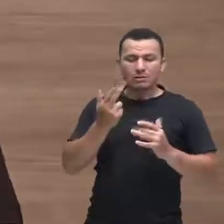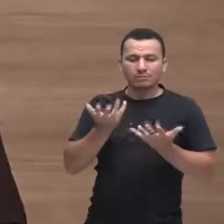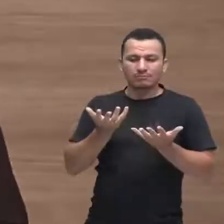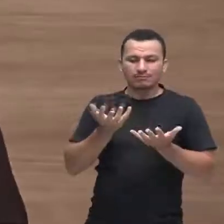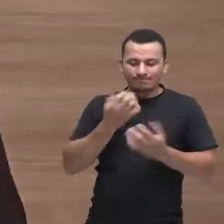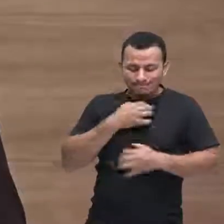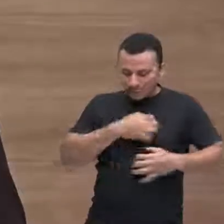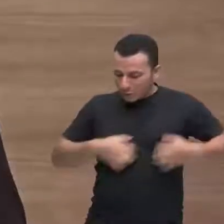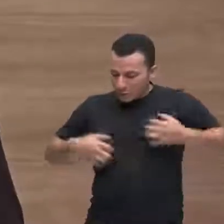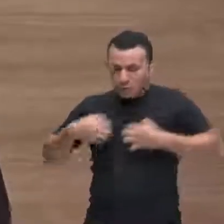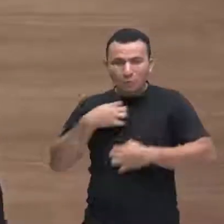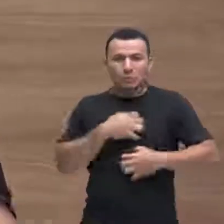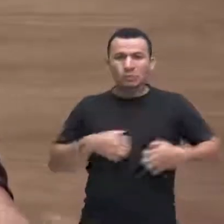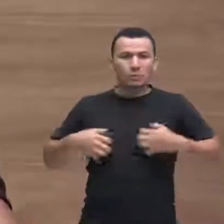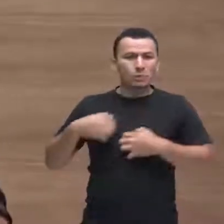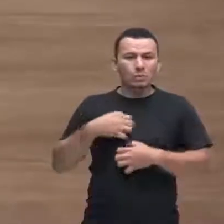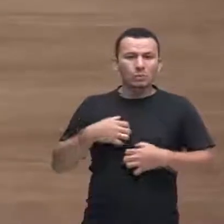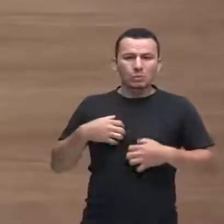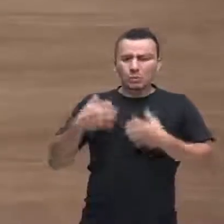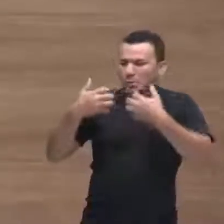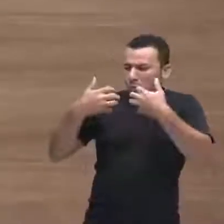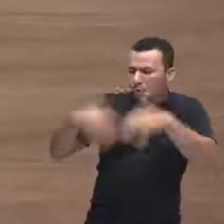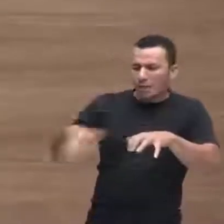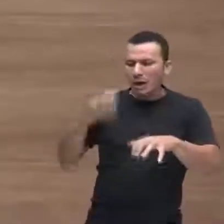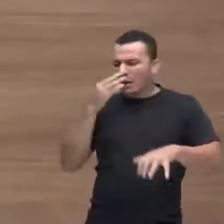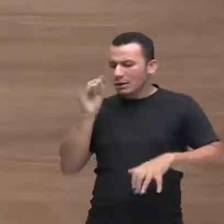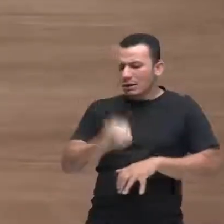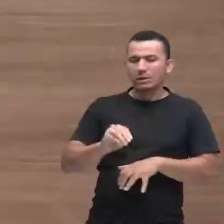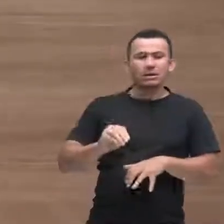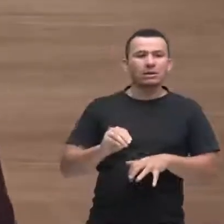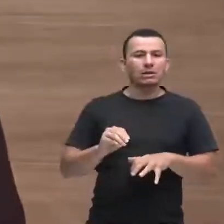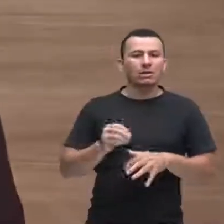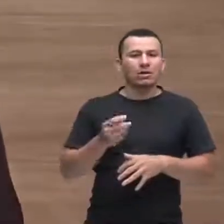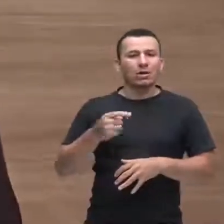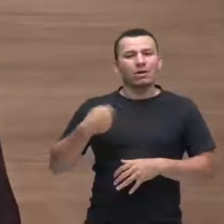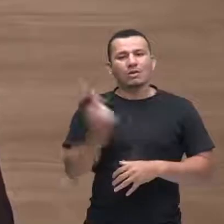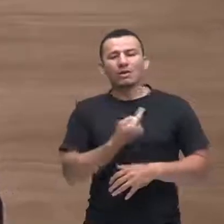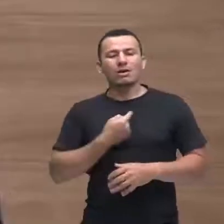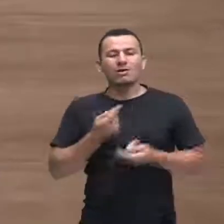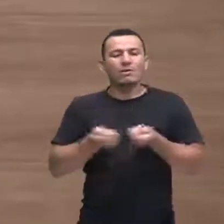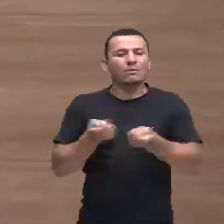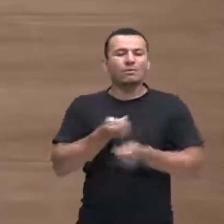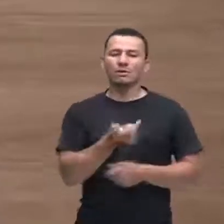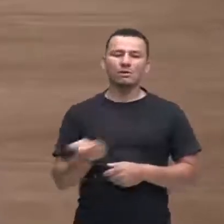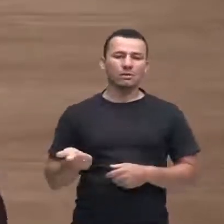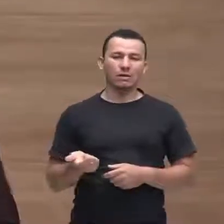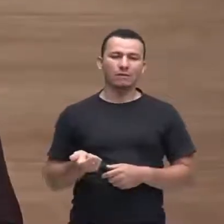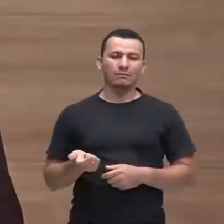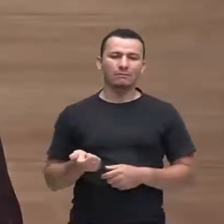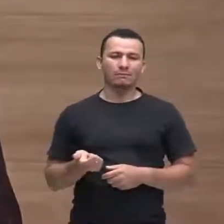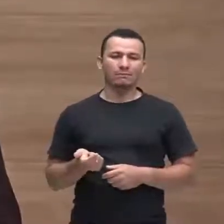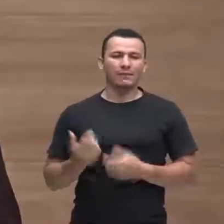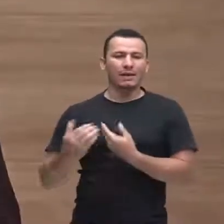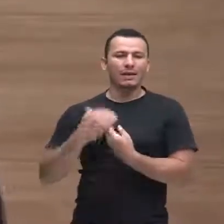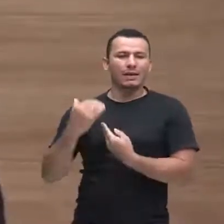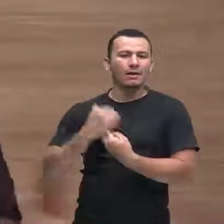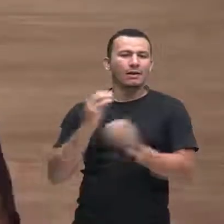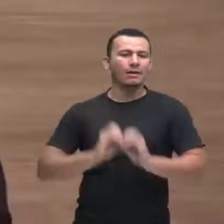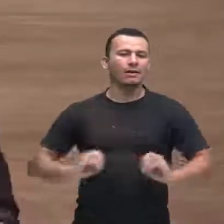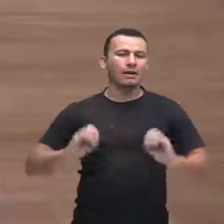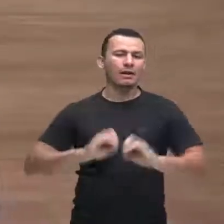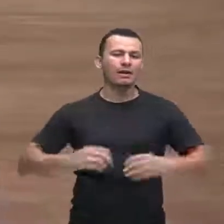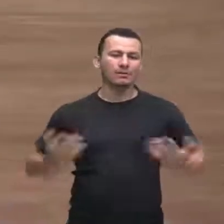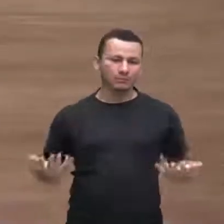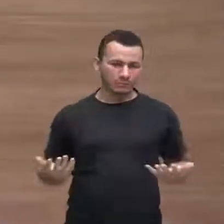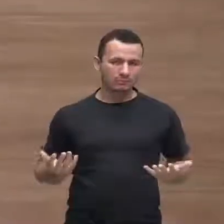lidar com rejeição nós como nós não sabemos lidar com perdas não é nós não fomos educados para isso nós não fomos